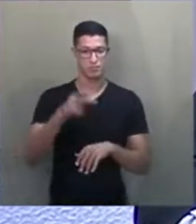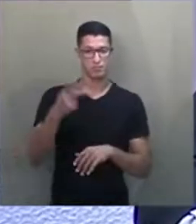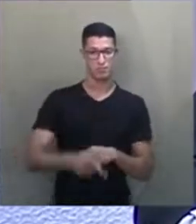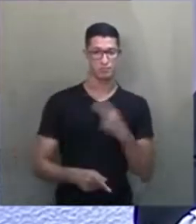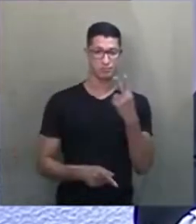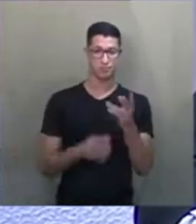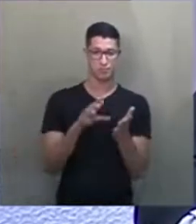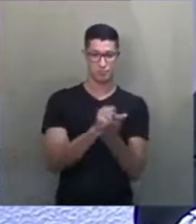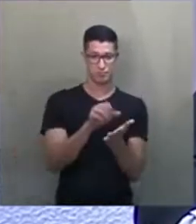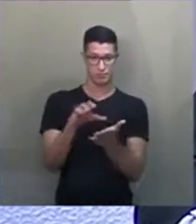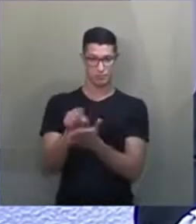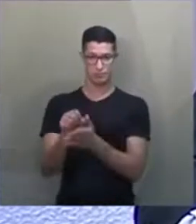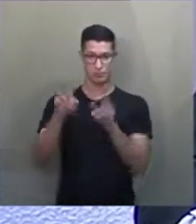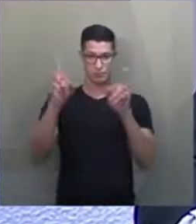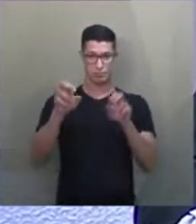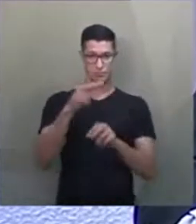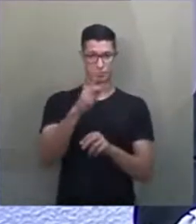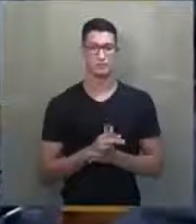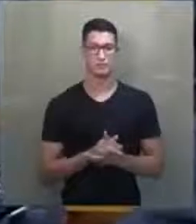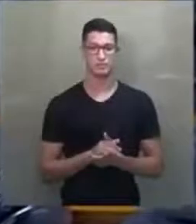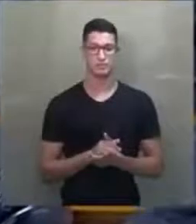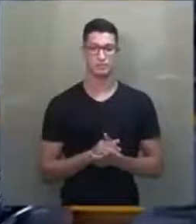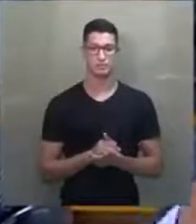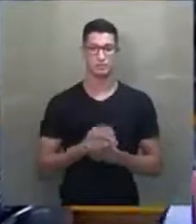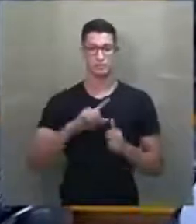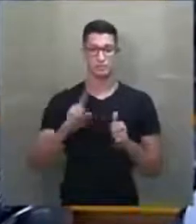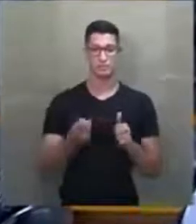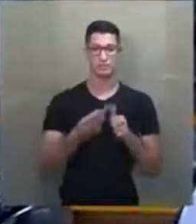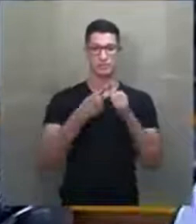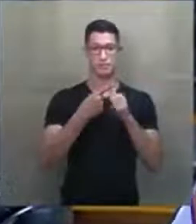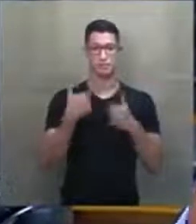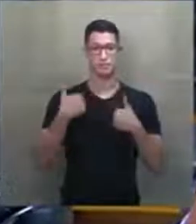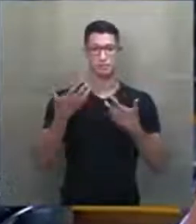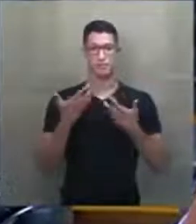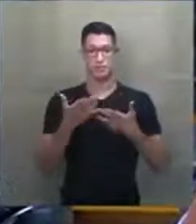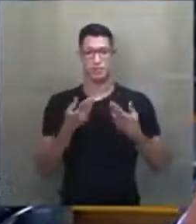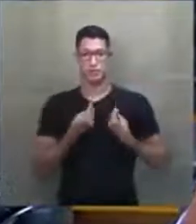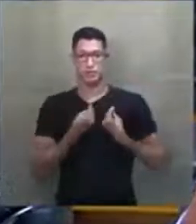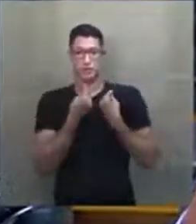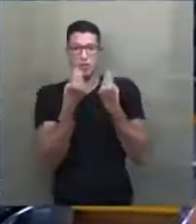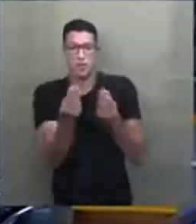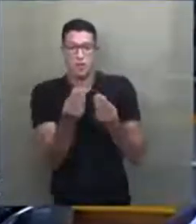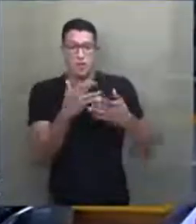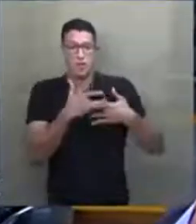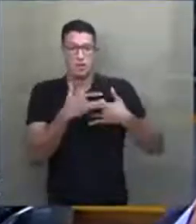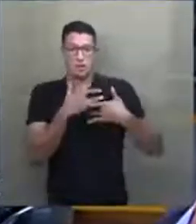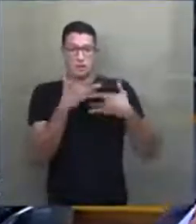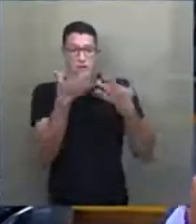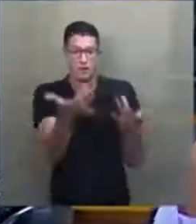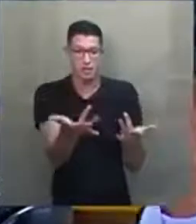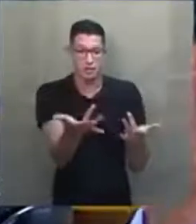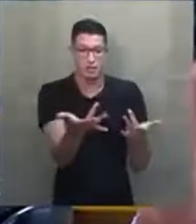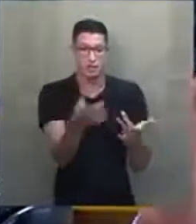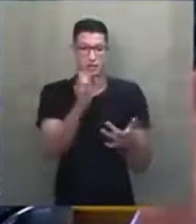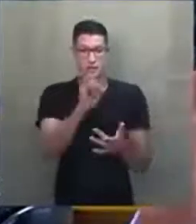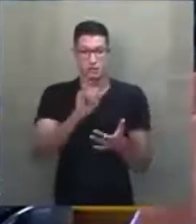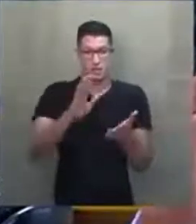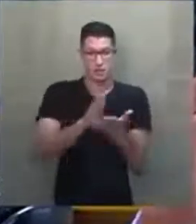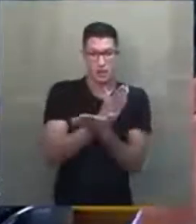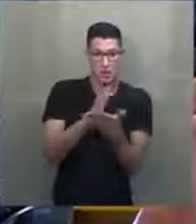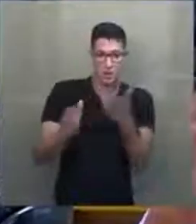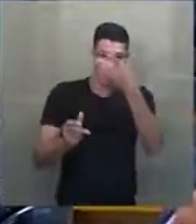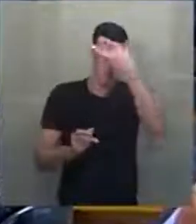dois registros sobre a sua homilia. Primeiro, quero me oferecer a minha solidariedade. Se alguém,